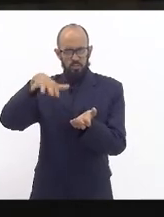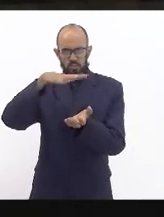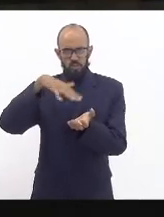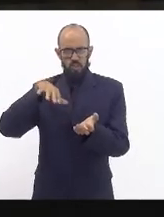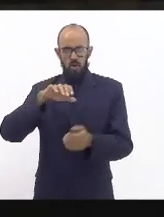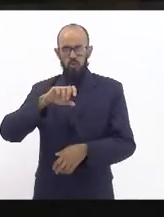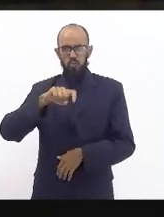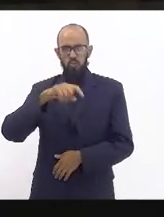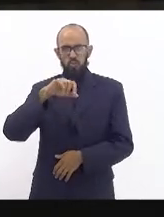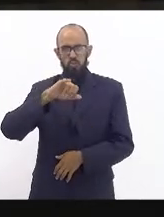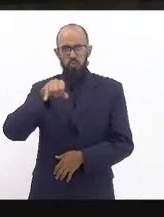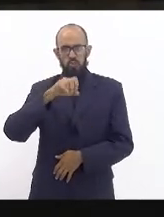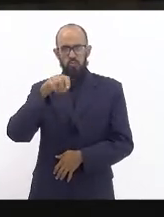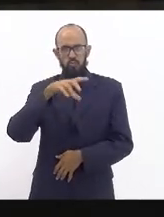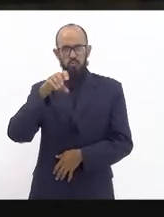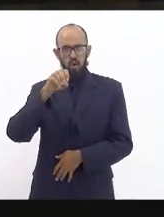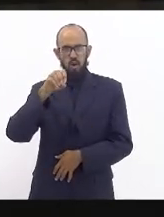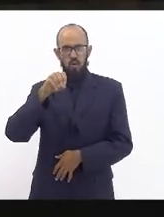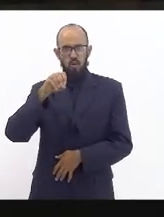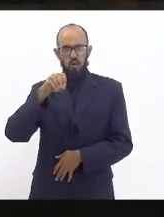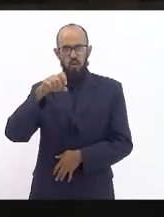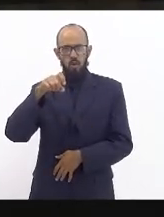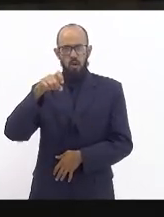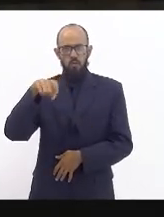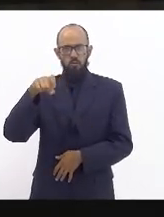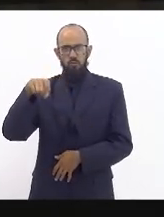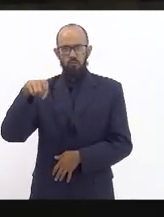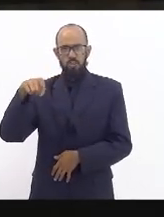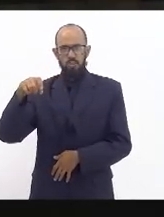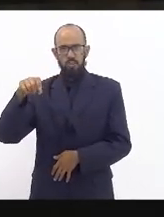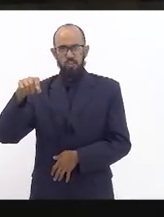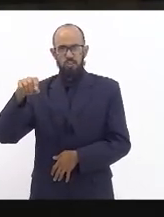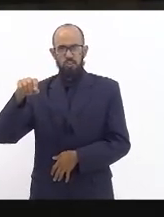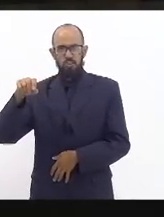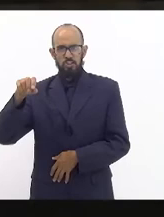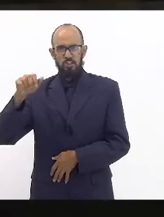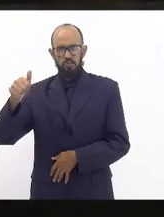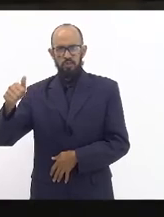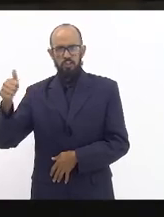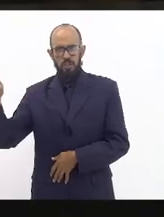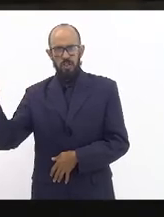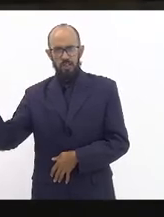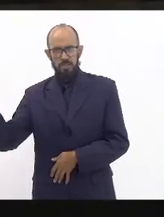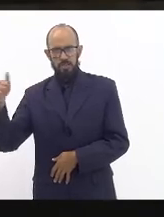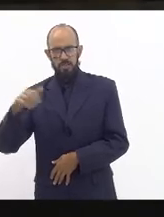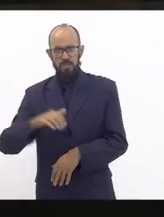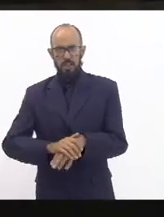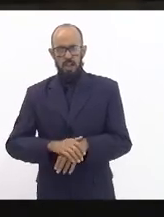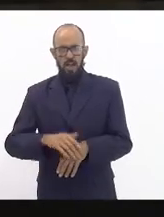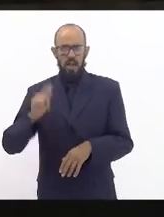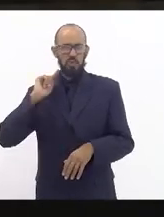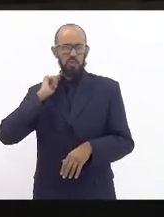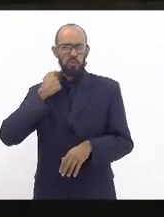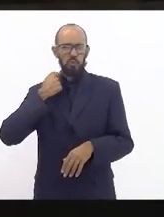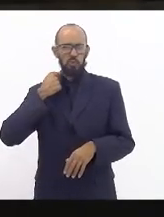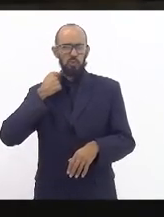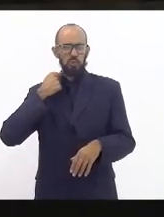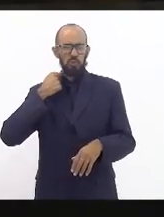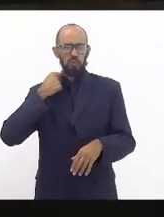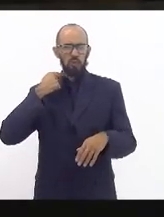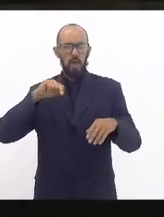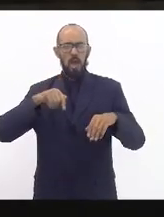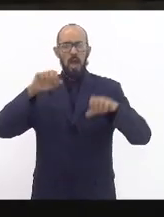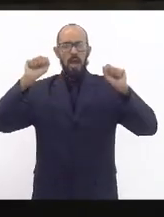que é a chuva de prata que quando você tem a caldeira esfria a caldeira aquela chuva de prata sobe todinha fica todas as caras todas elas